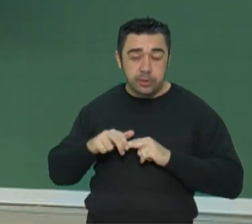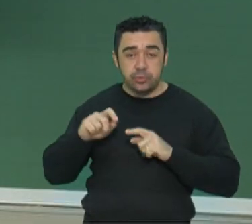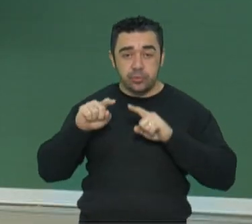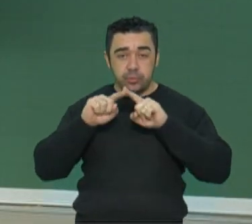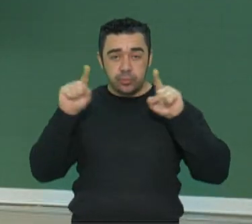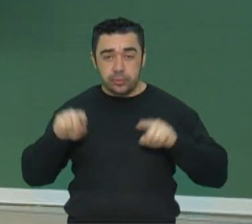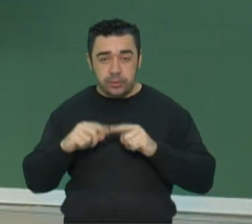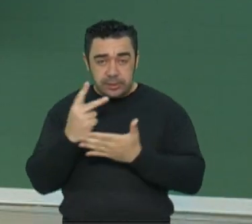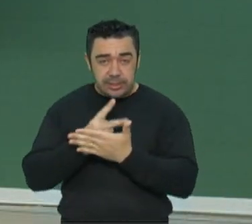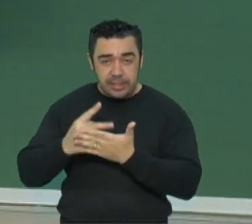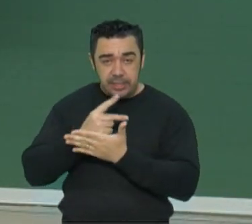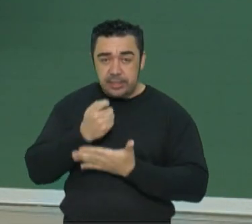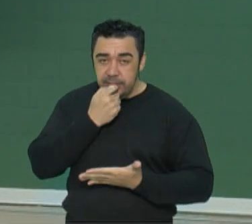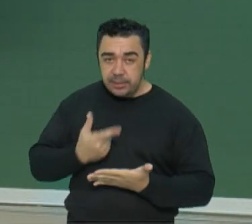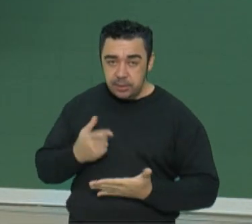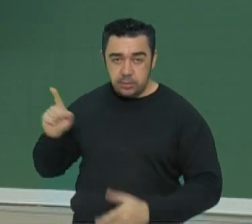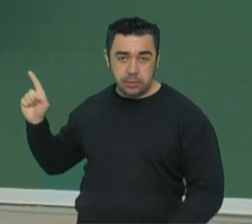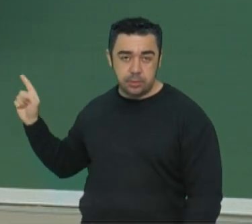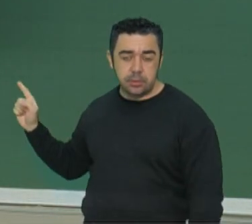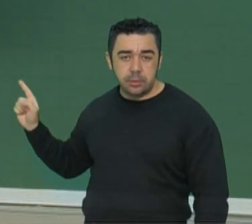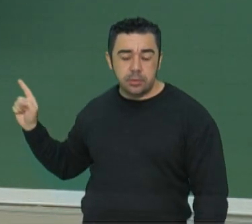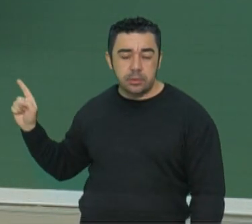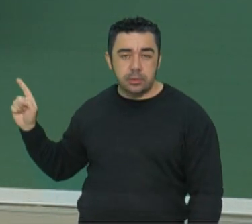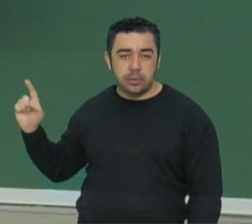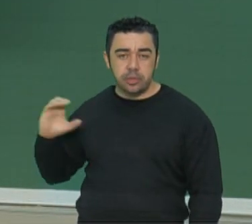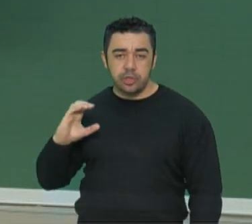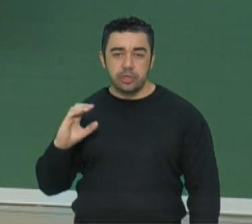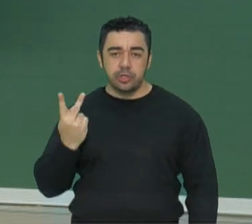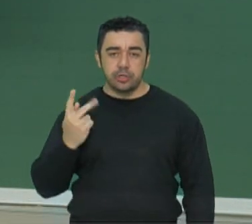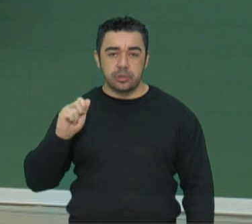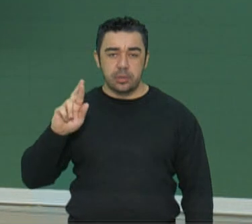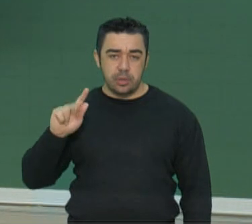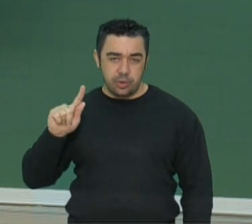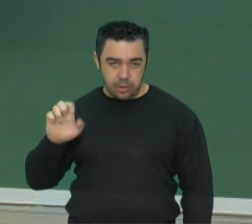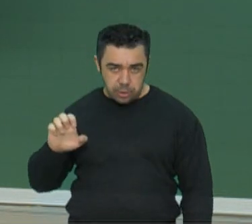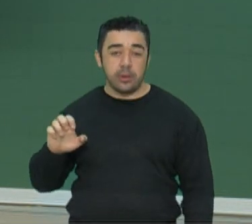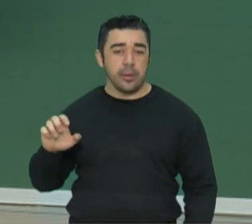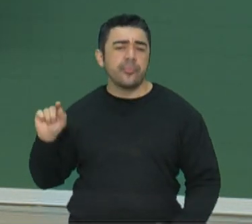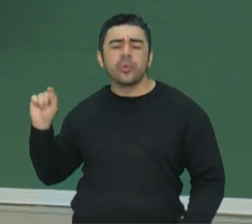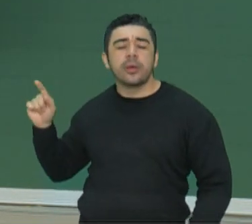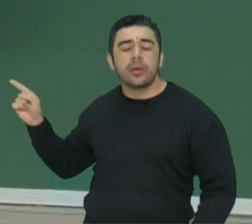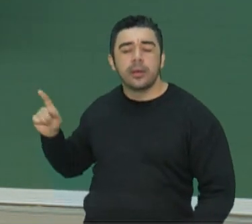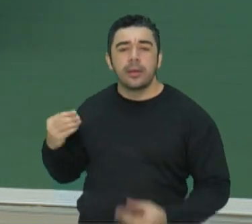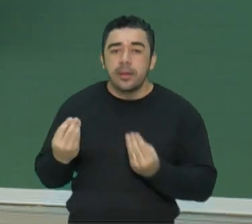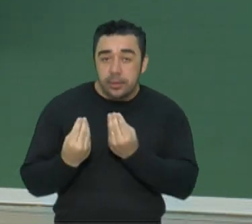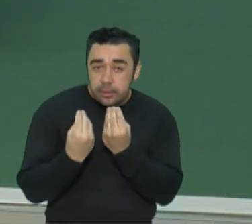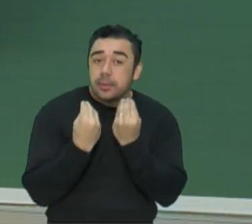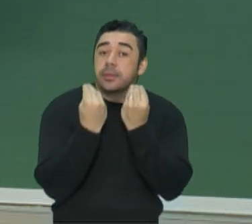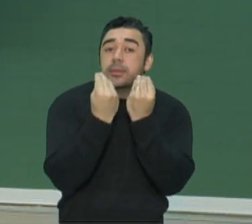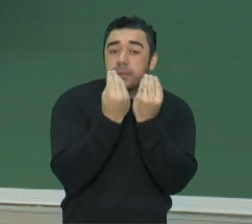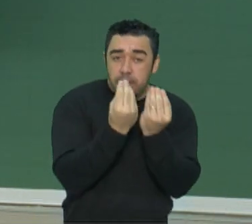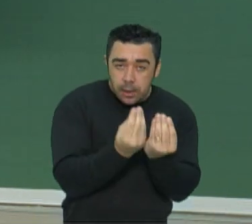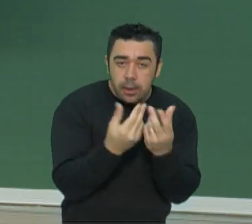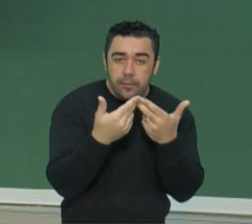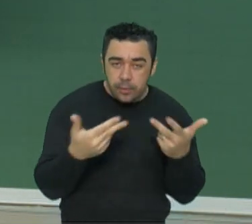fazendo uma crítica. Então, a ideia era ceder territórios à Alemanha, a fim de evitar uma